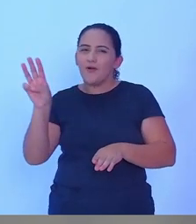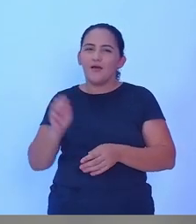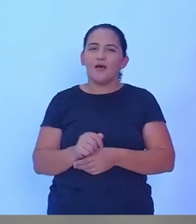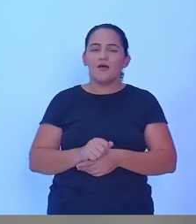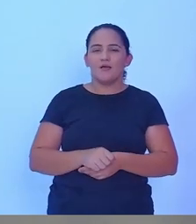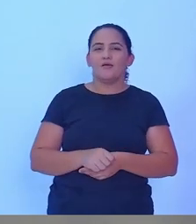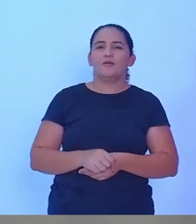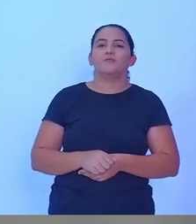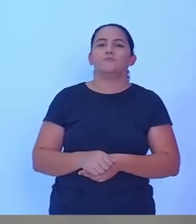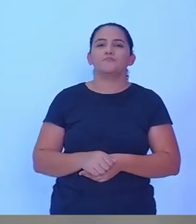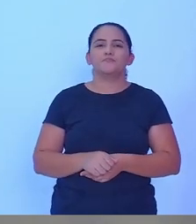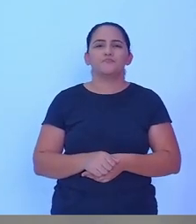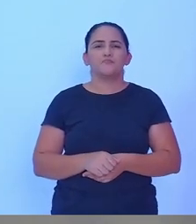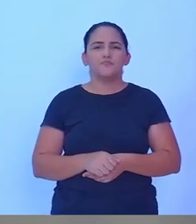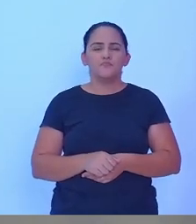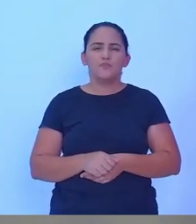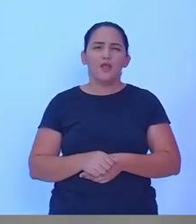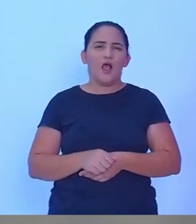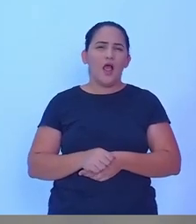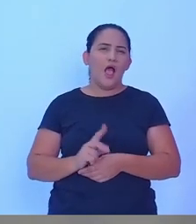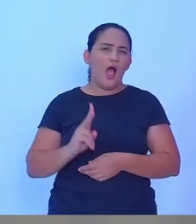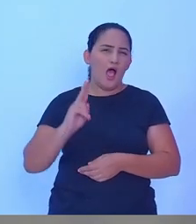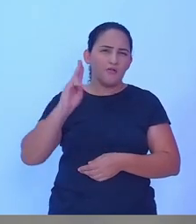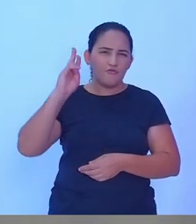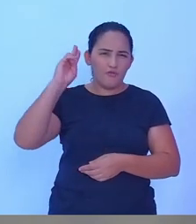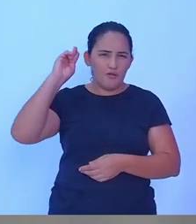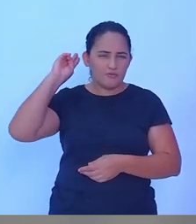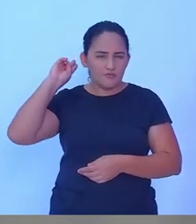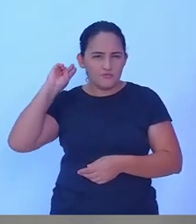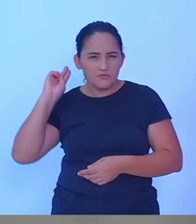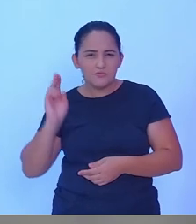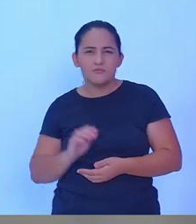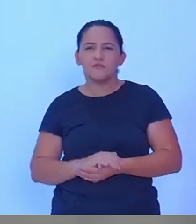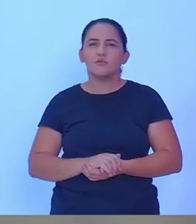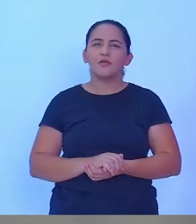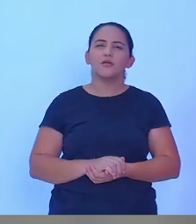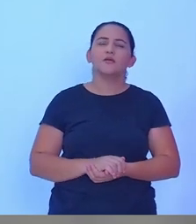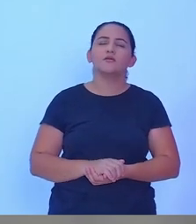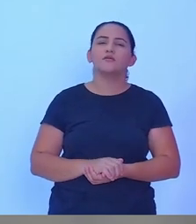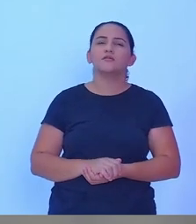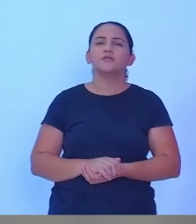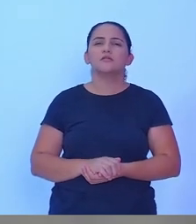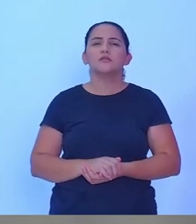.br, altaflorestanoticias.com.br,